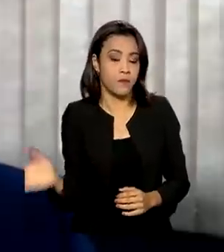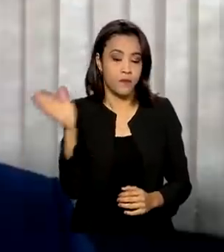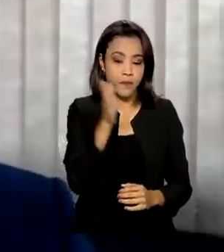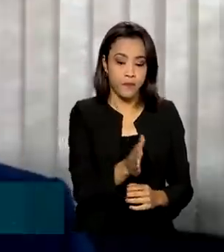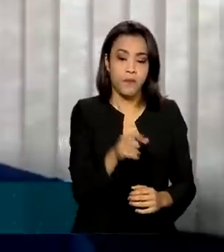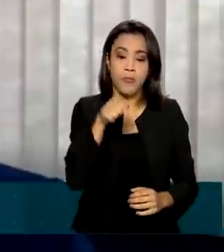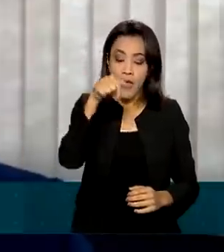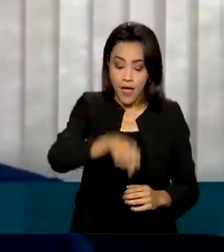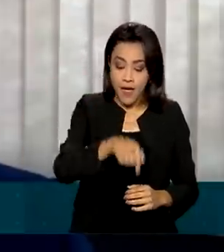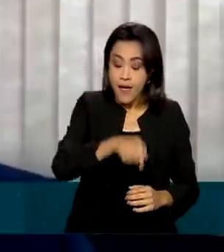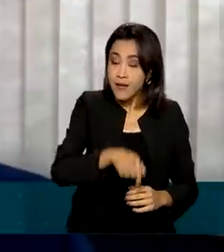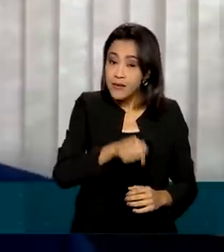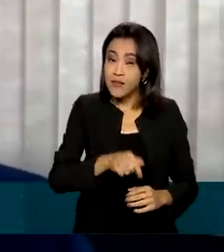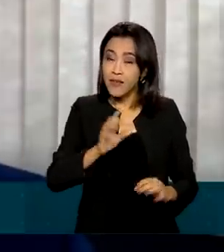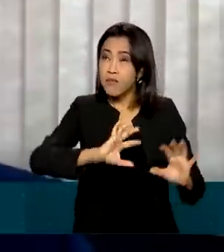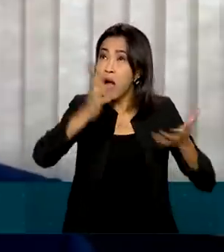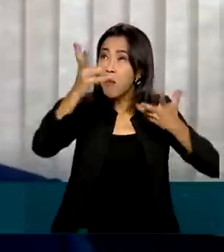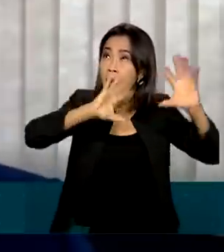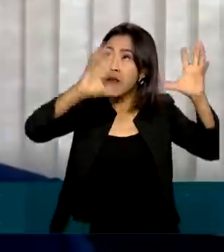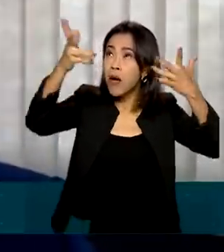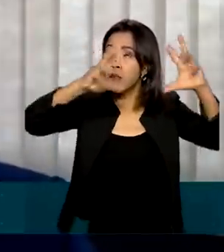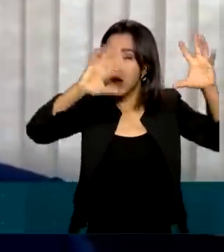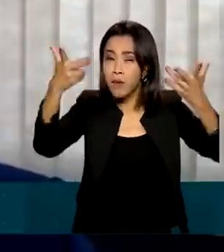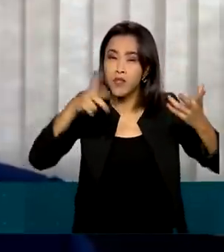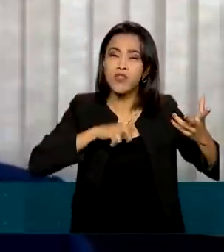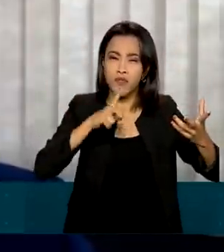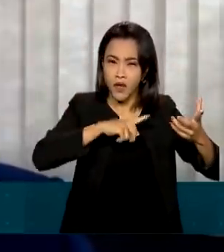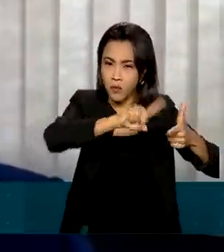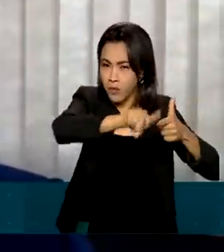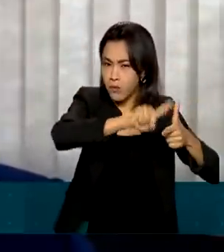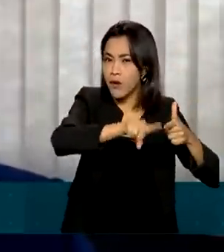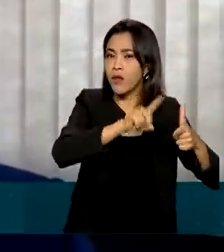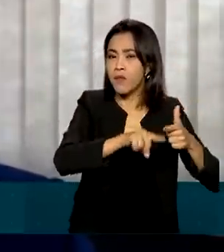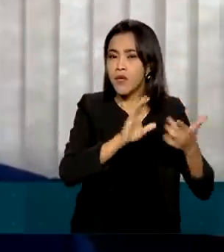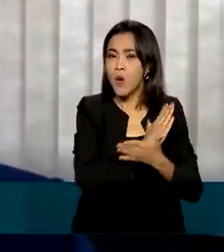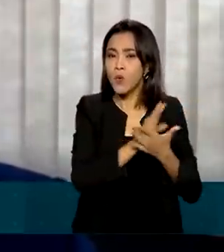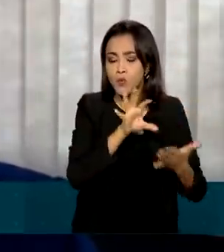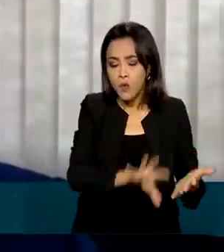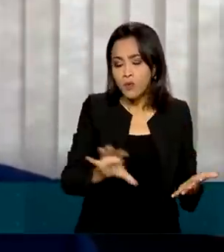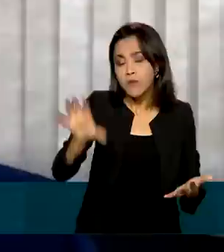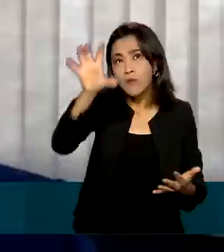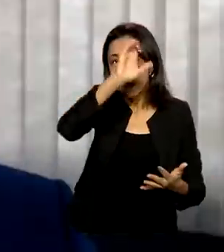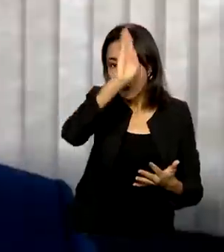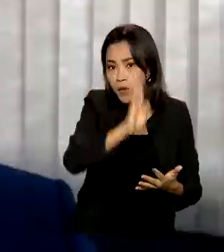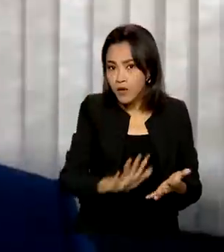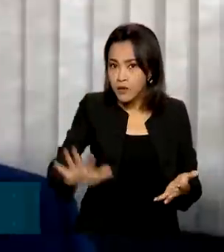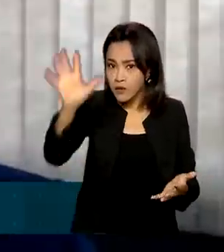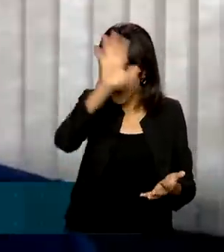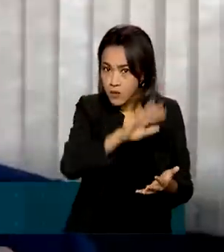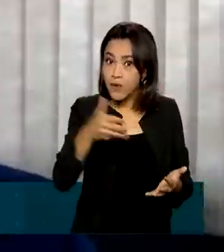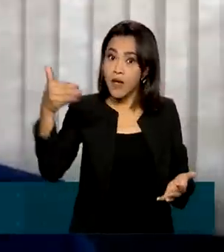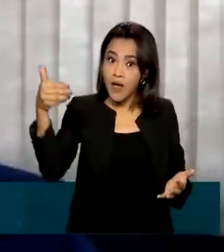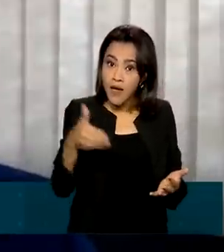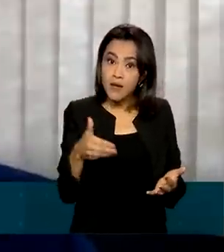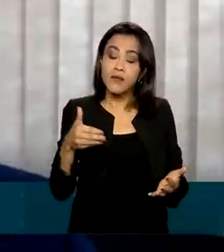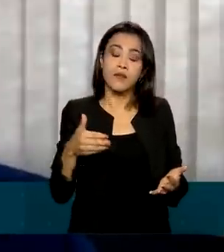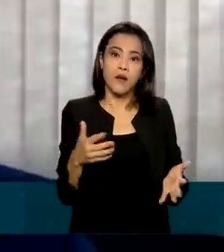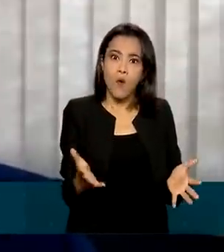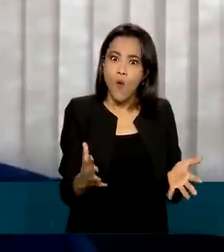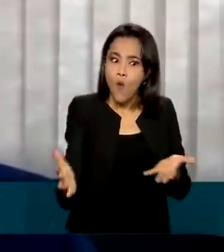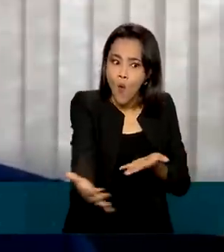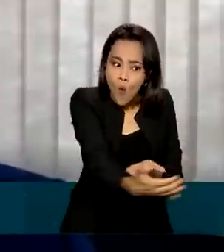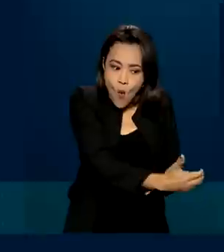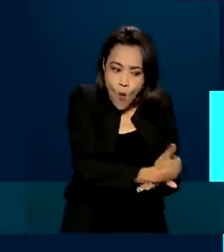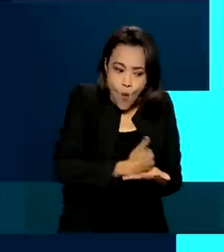tenha passado por adversidades climáticas em algumas regiões produtoras, é a maior produzida já na